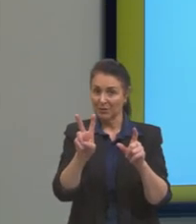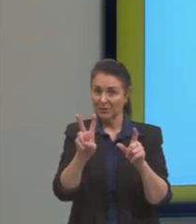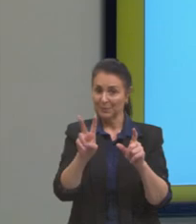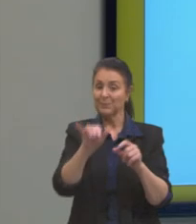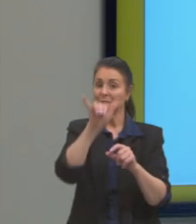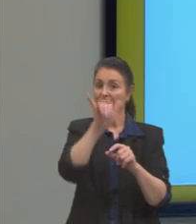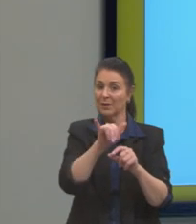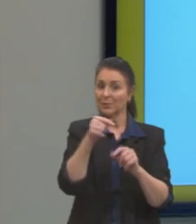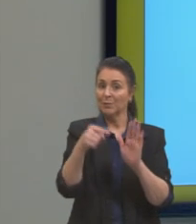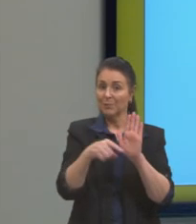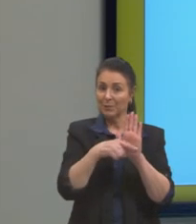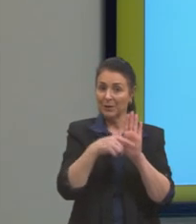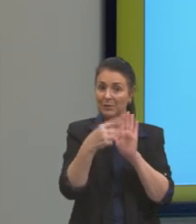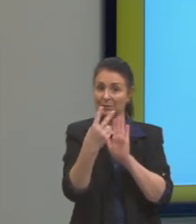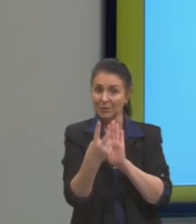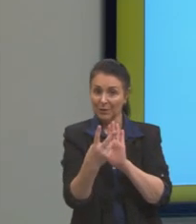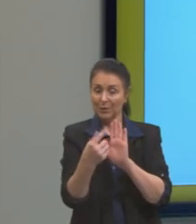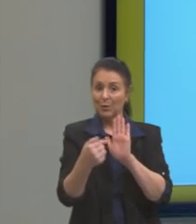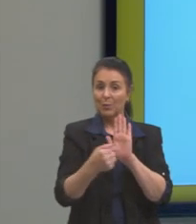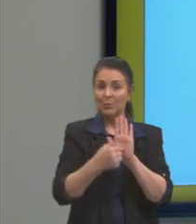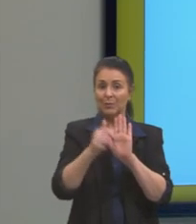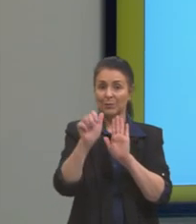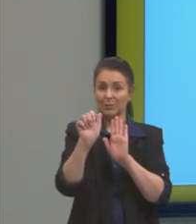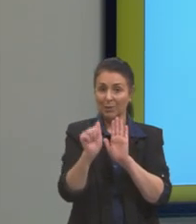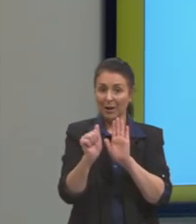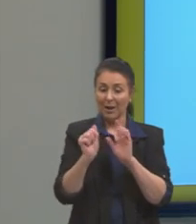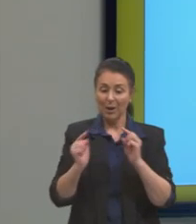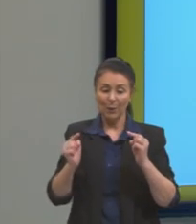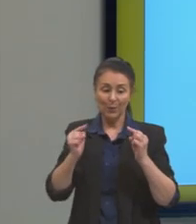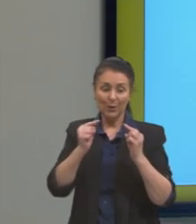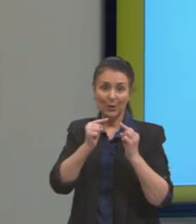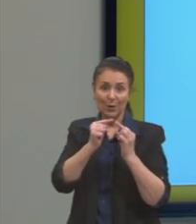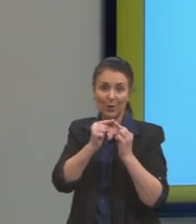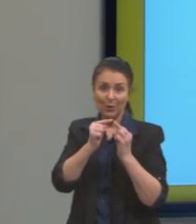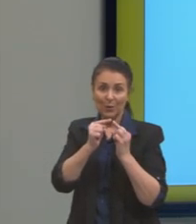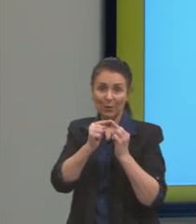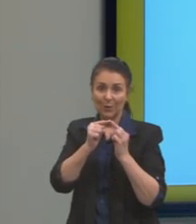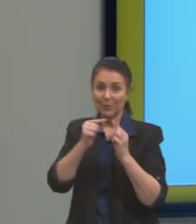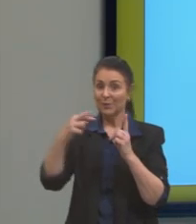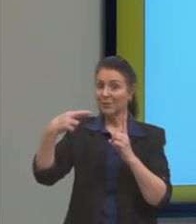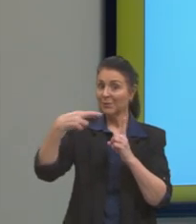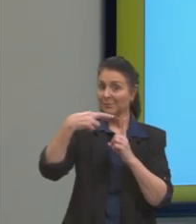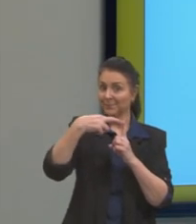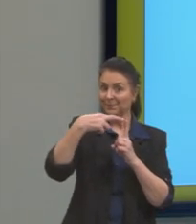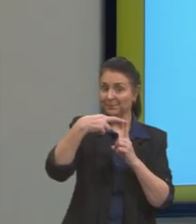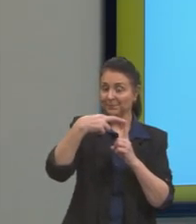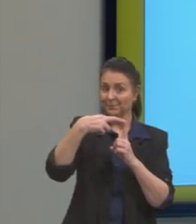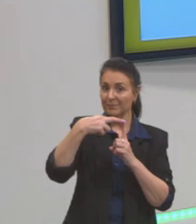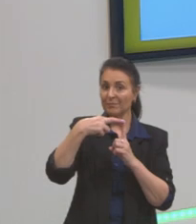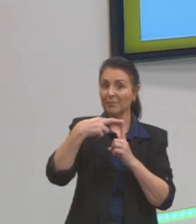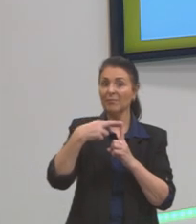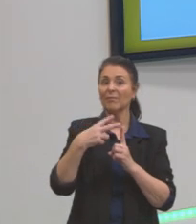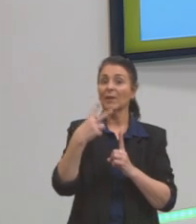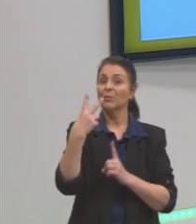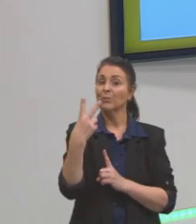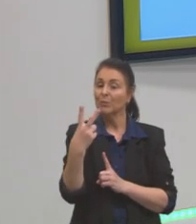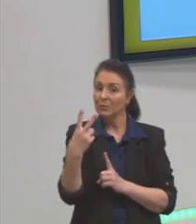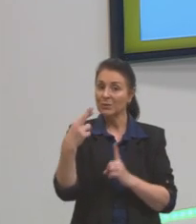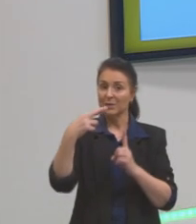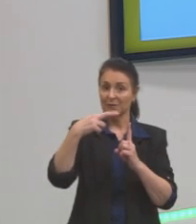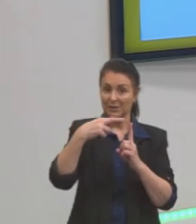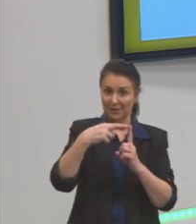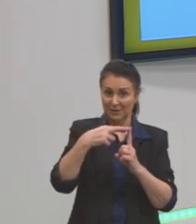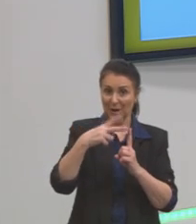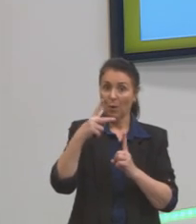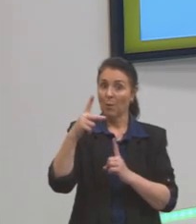2, nós temos o ponto A, que é o ponto de encontro então dessas referências. Ou seja, a partir de duas referências, de um par